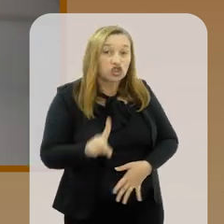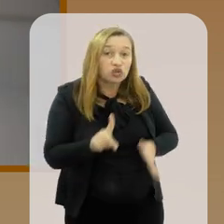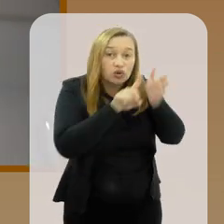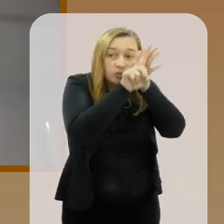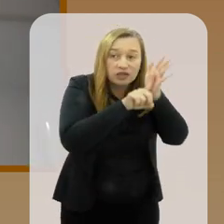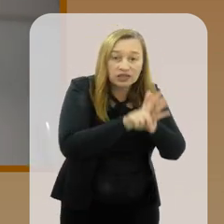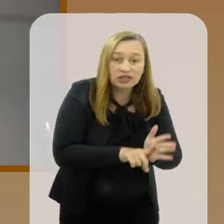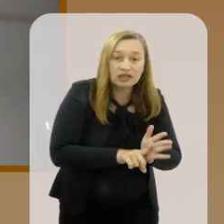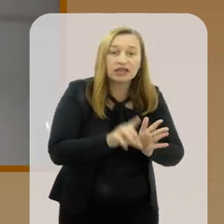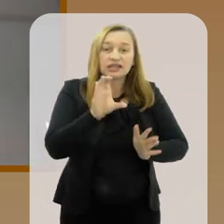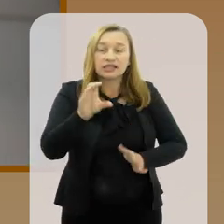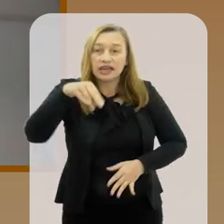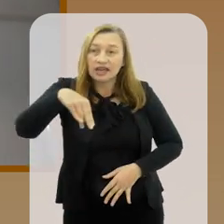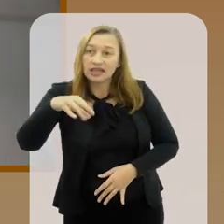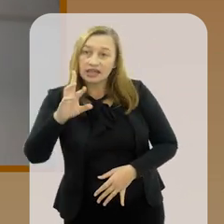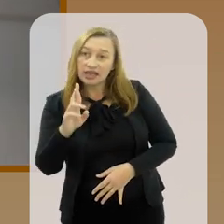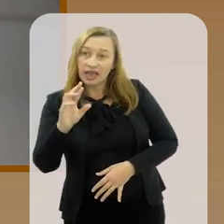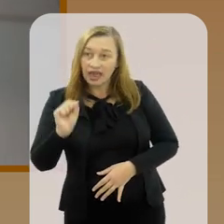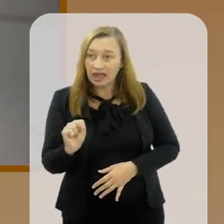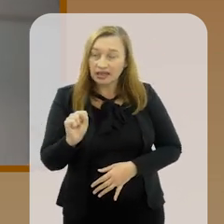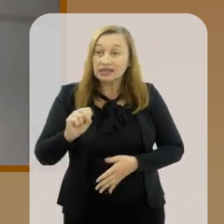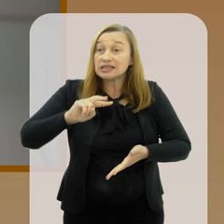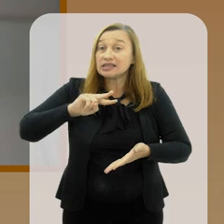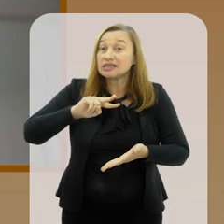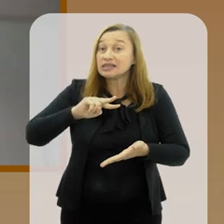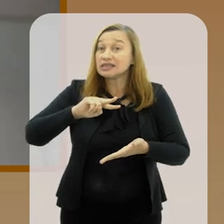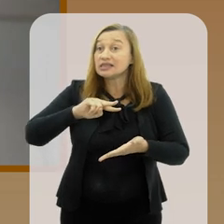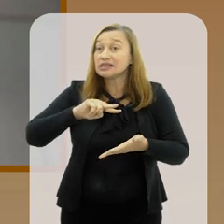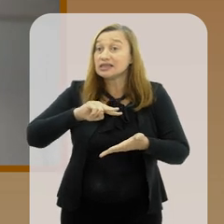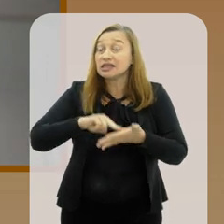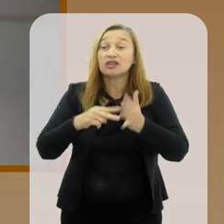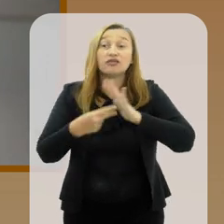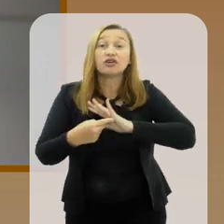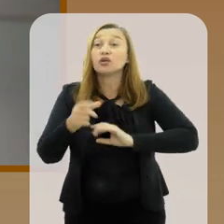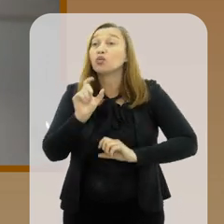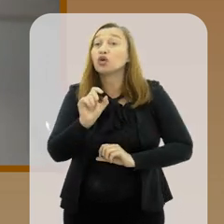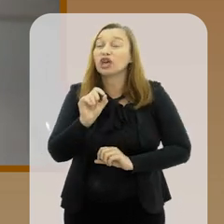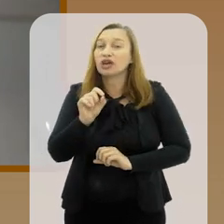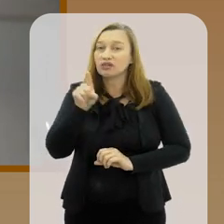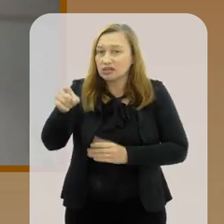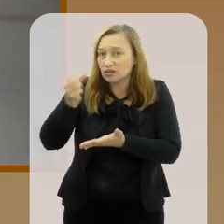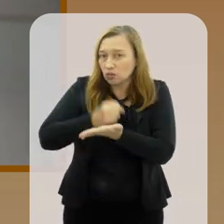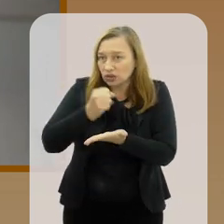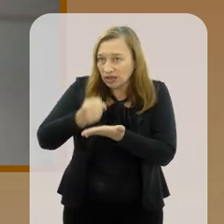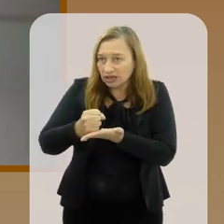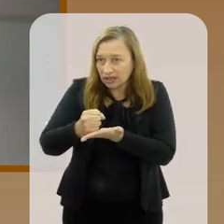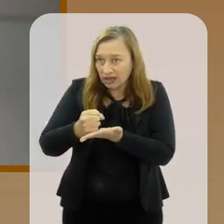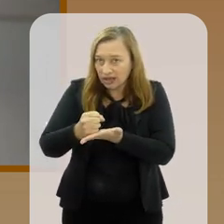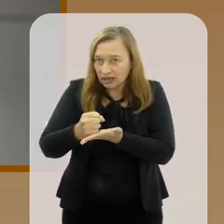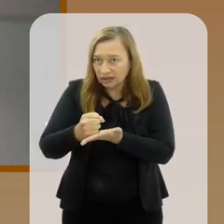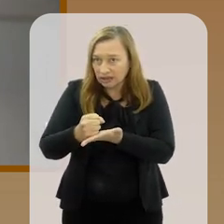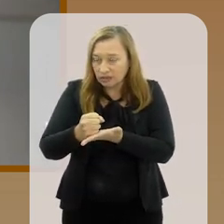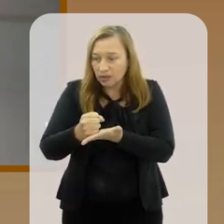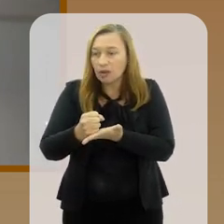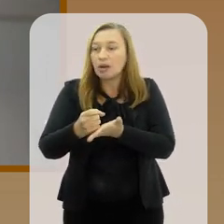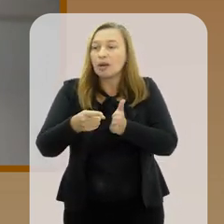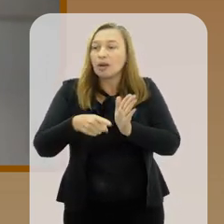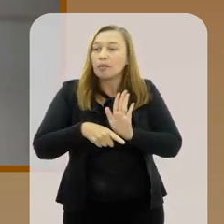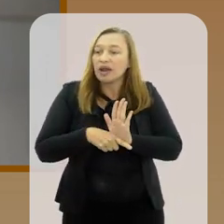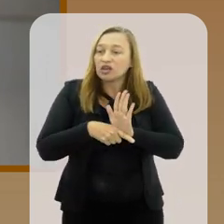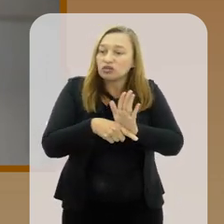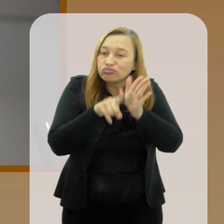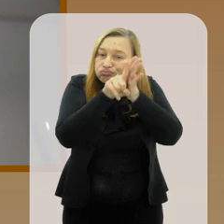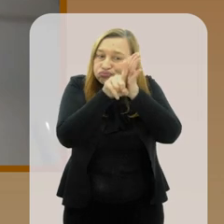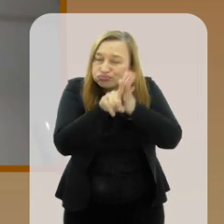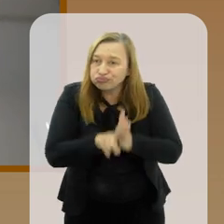de pesquisa do CNRS significa... é o cargo sênior de pesquisa. Você é contratado como encarregado de pesquisa, é o